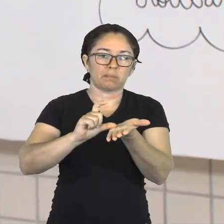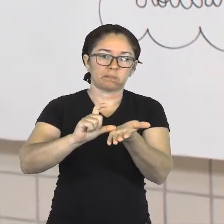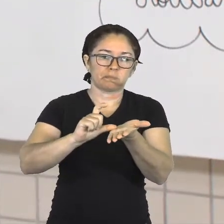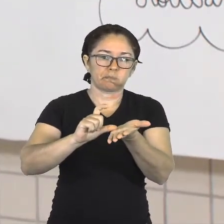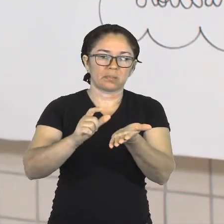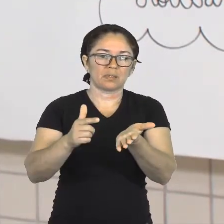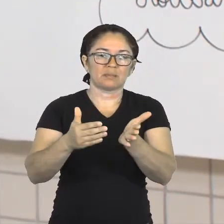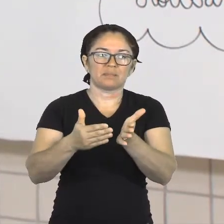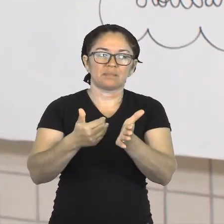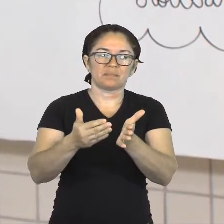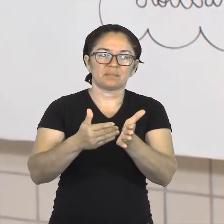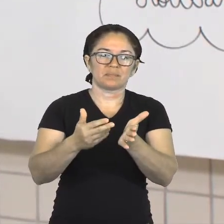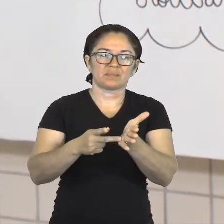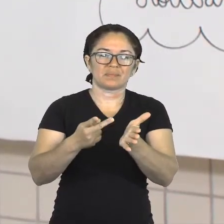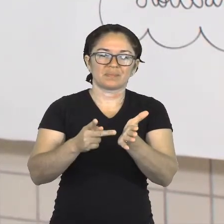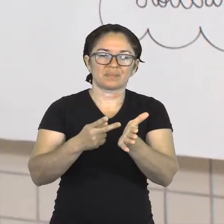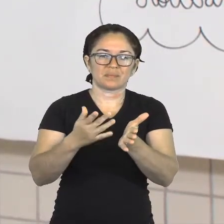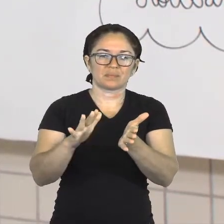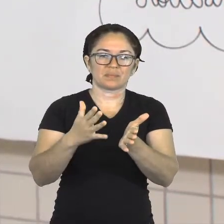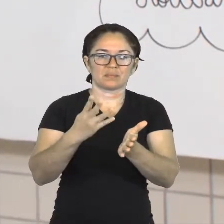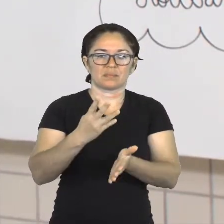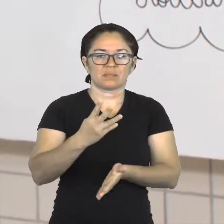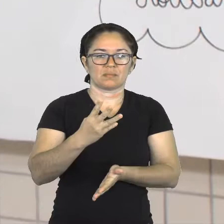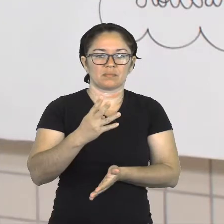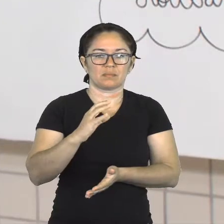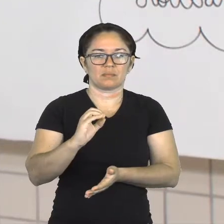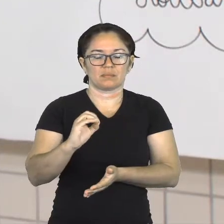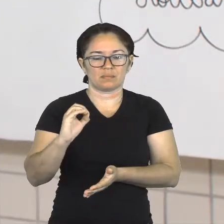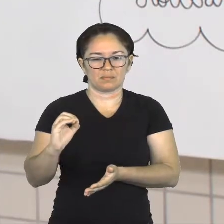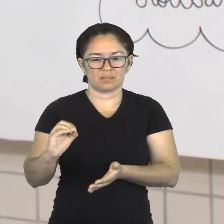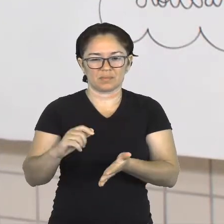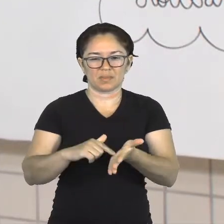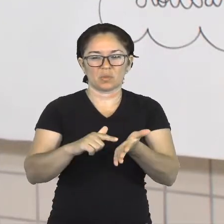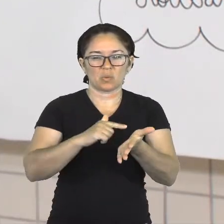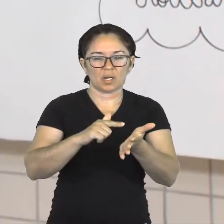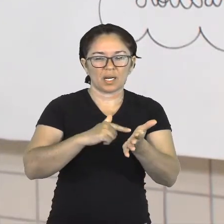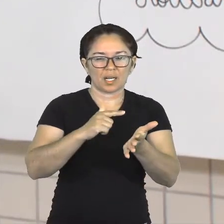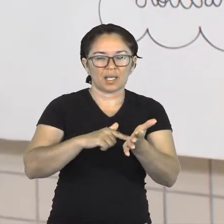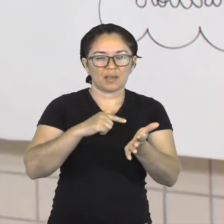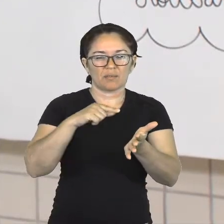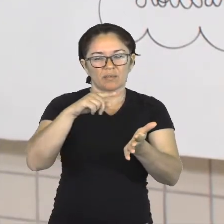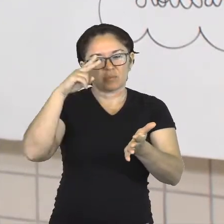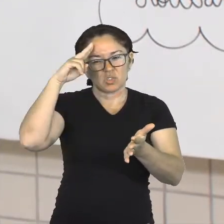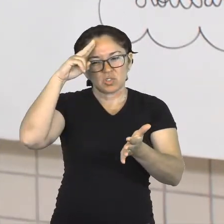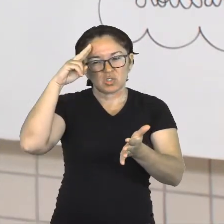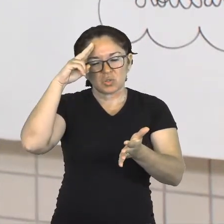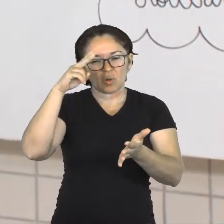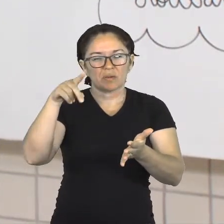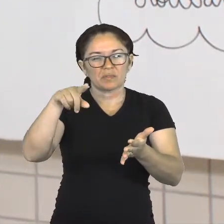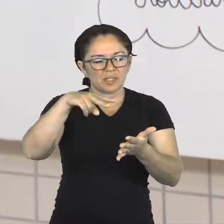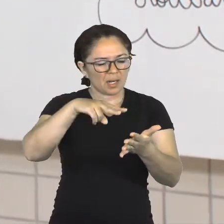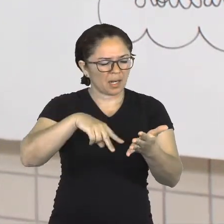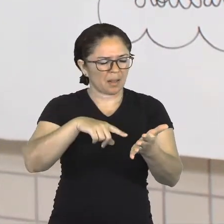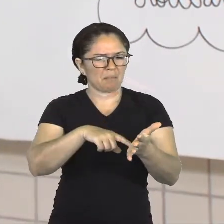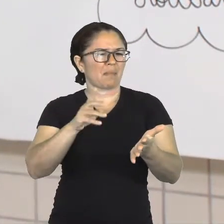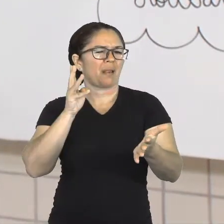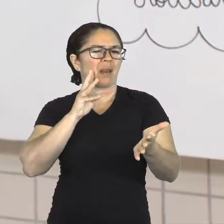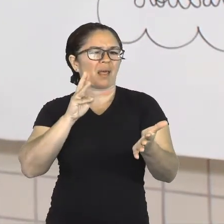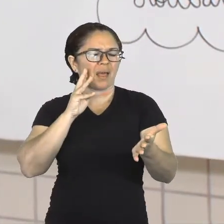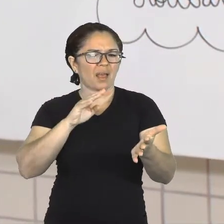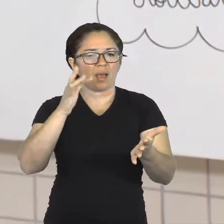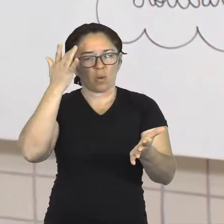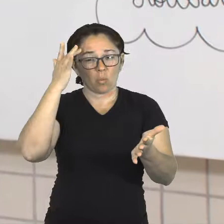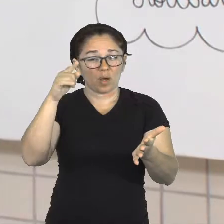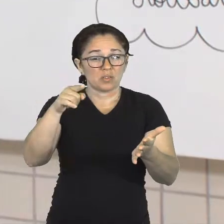mas é uma história muito interessante. À medida que vocês forem lendo, eu acredito que vocês vão ler rápido porque vocês vão